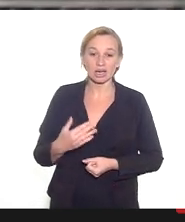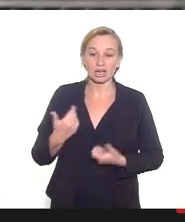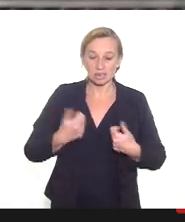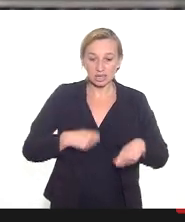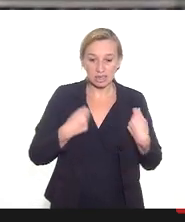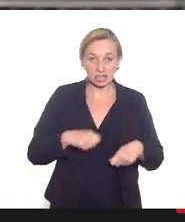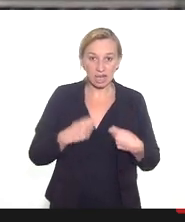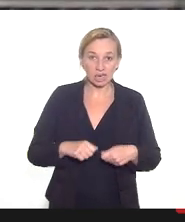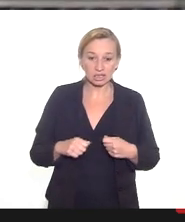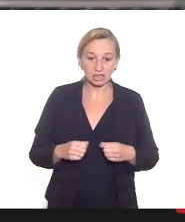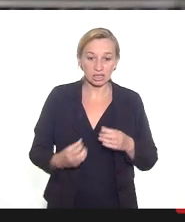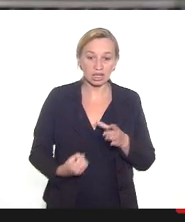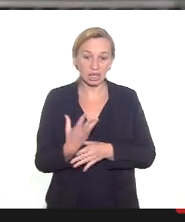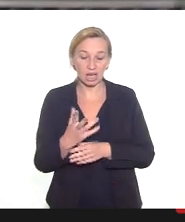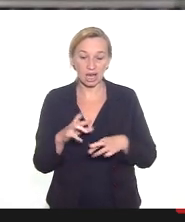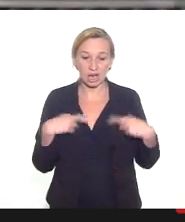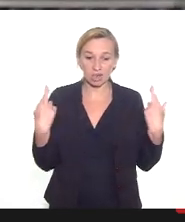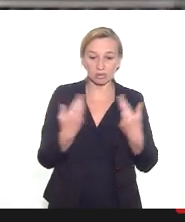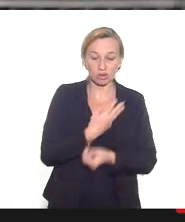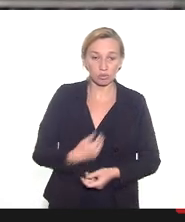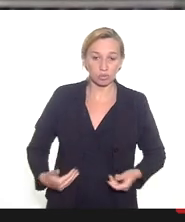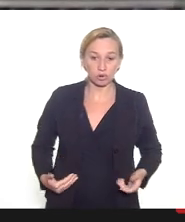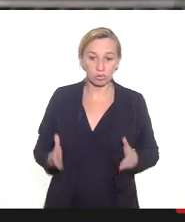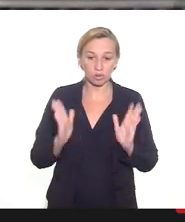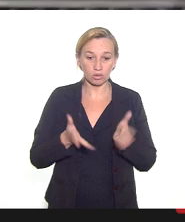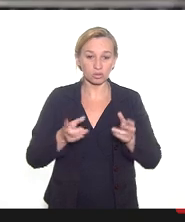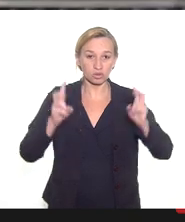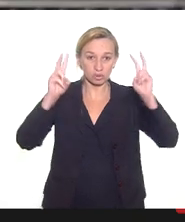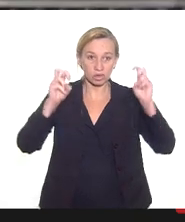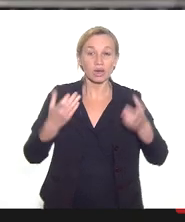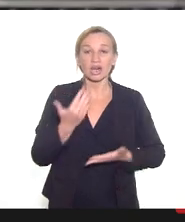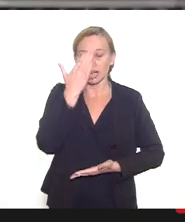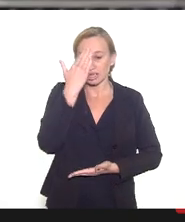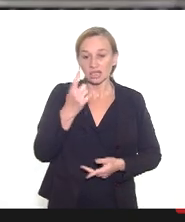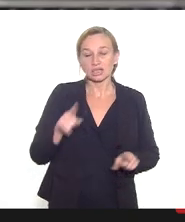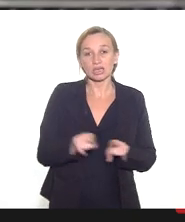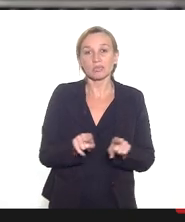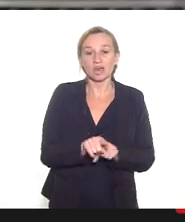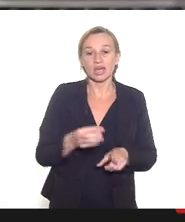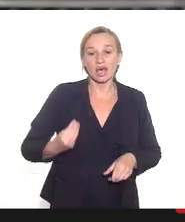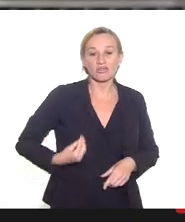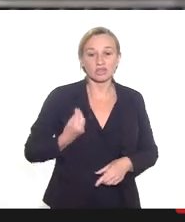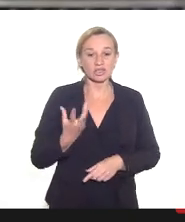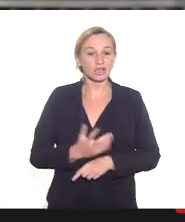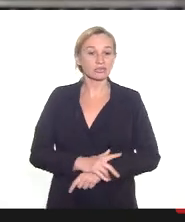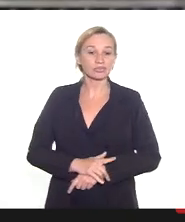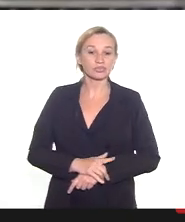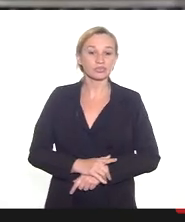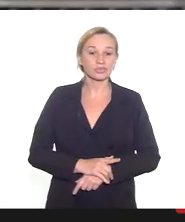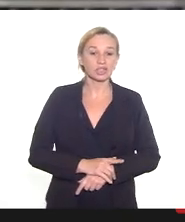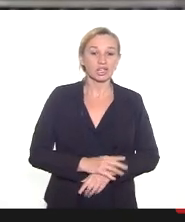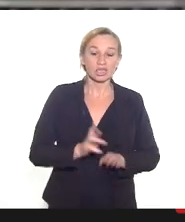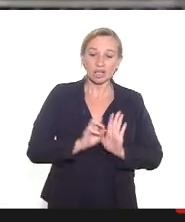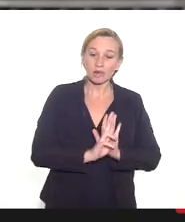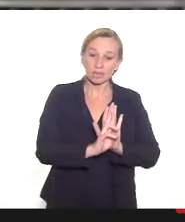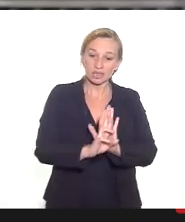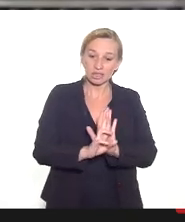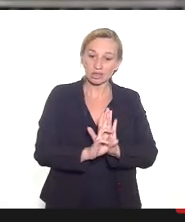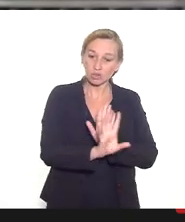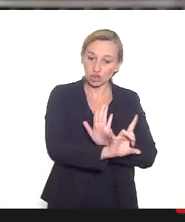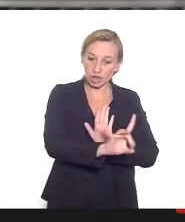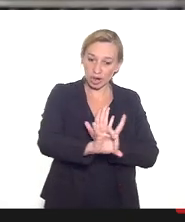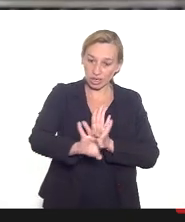necessidade do tema. Eu quero também agradecer aqui a presença das representações,